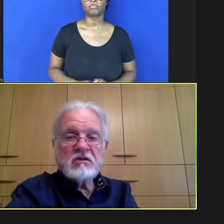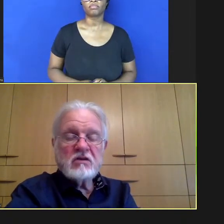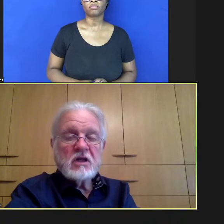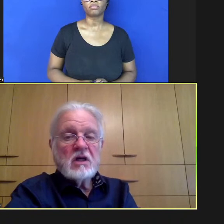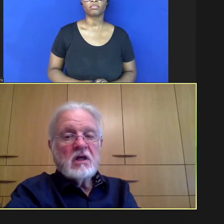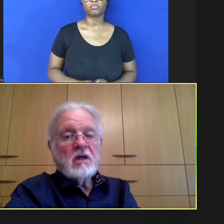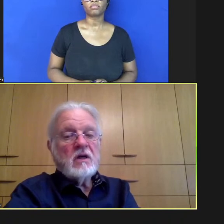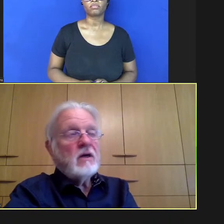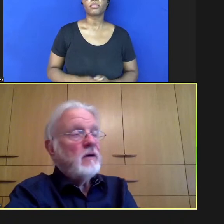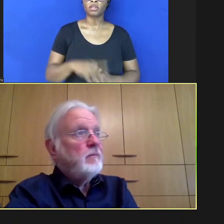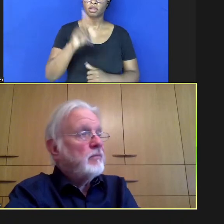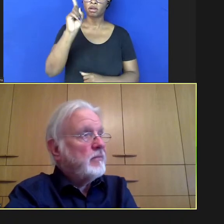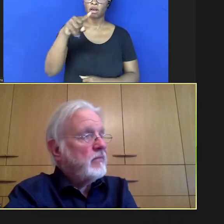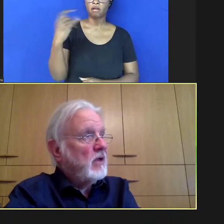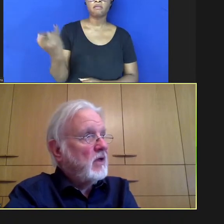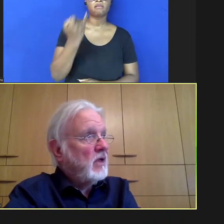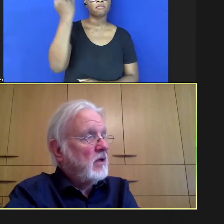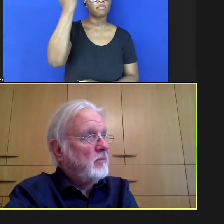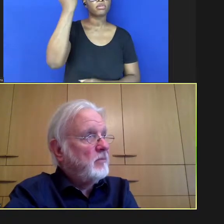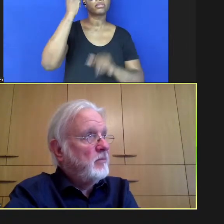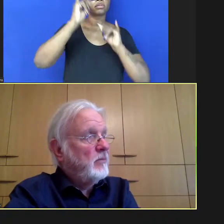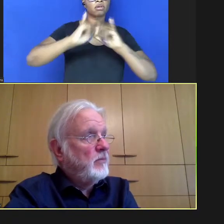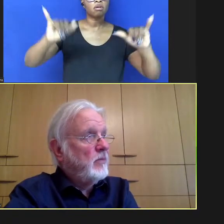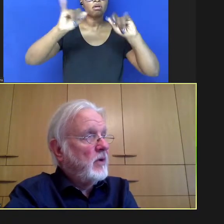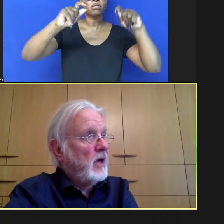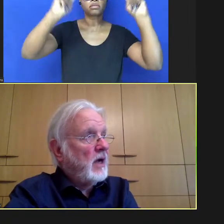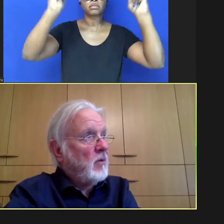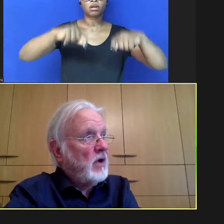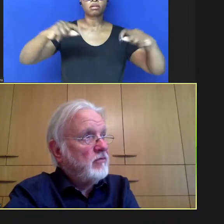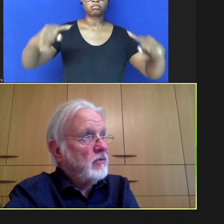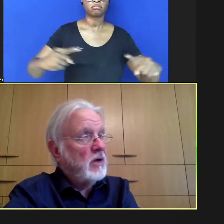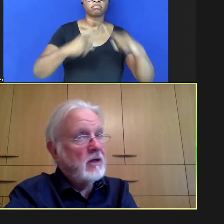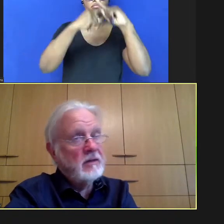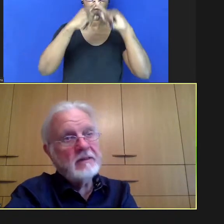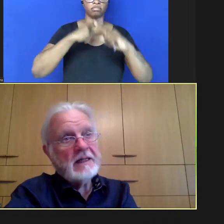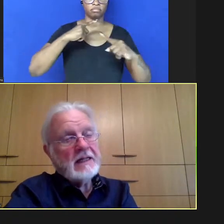é importante mencionar o potencial conflito de interesses